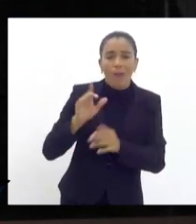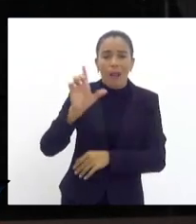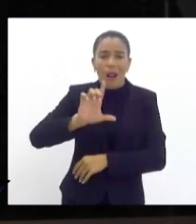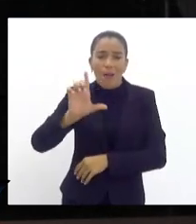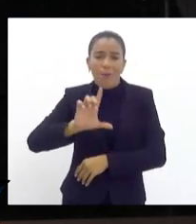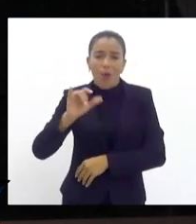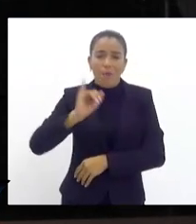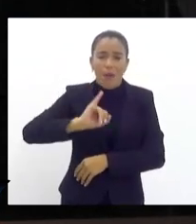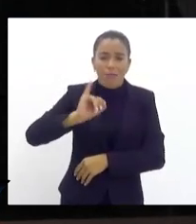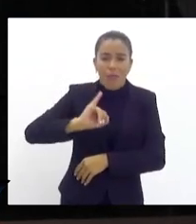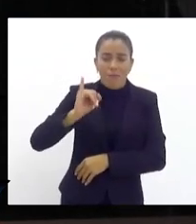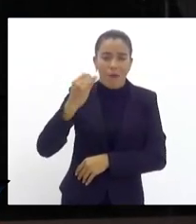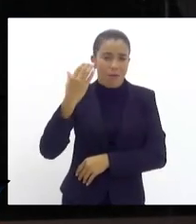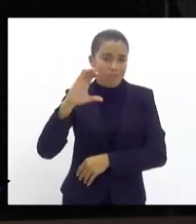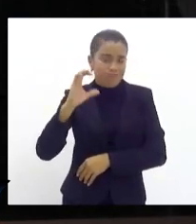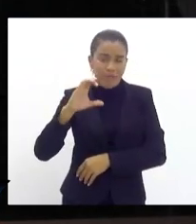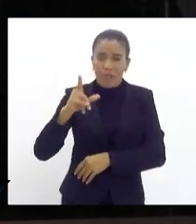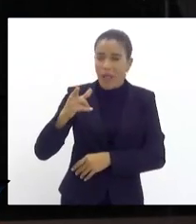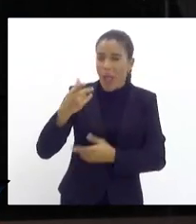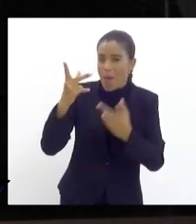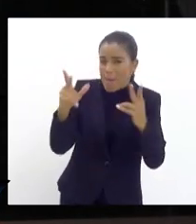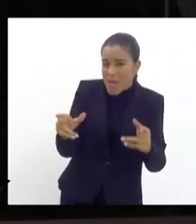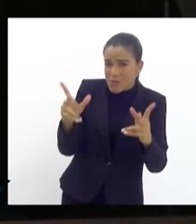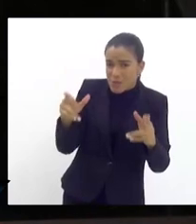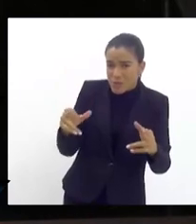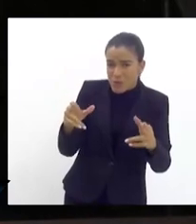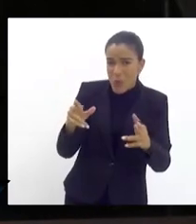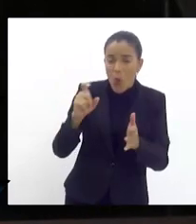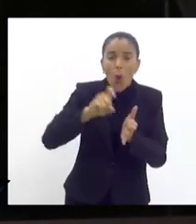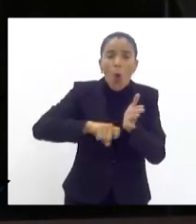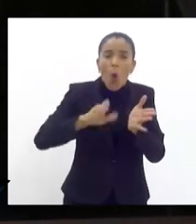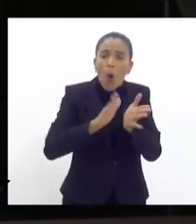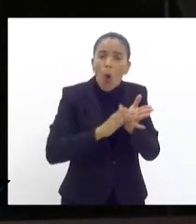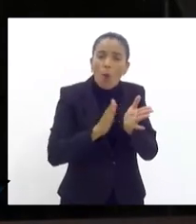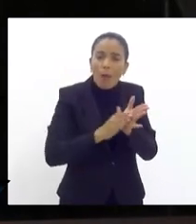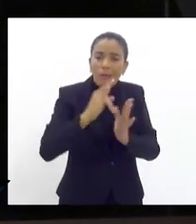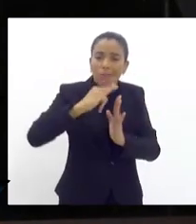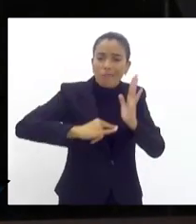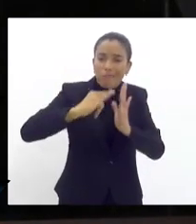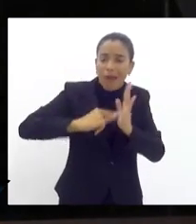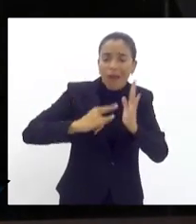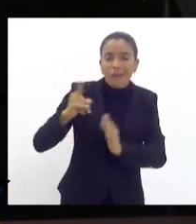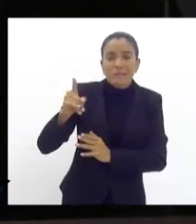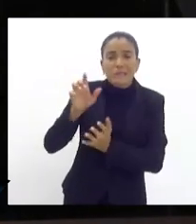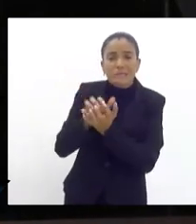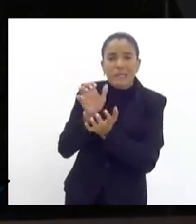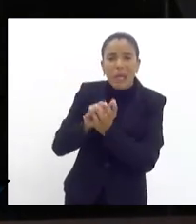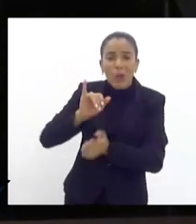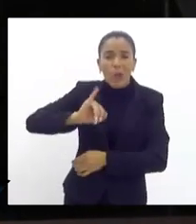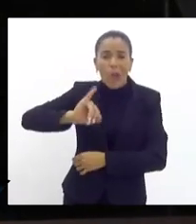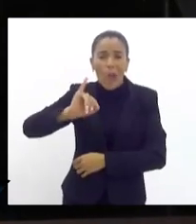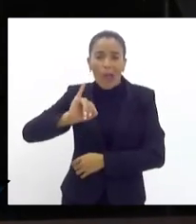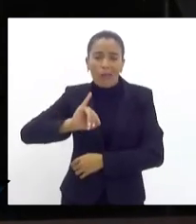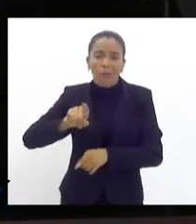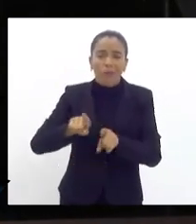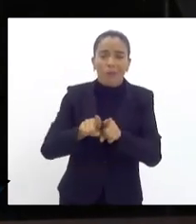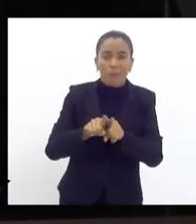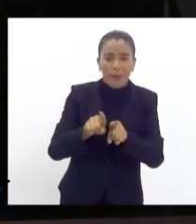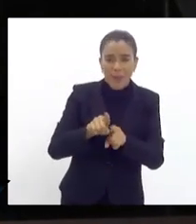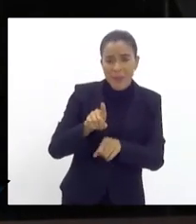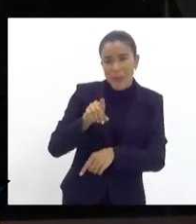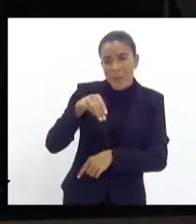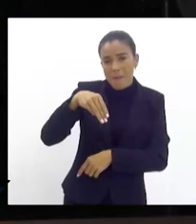Jardim Botânico Alagoa seja o mesmo metro cúbico que é cobrado em Santa Cruz em Uaíba em Mesquita